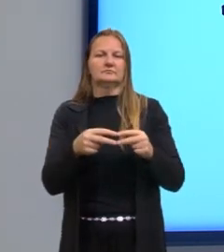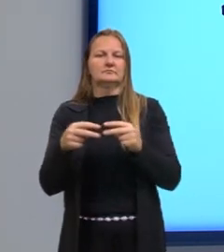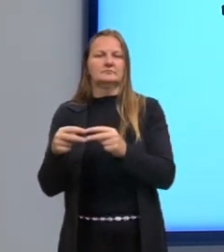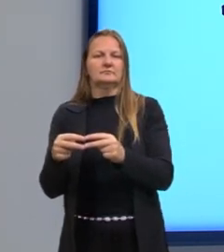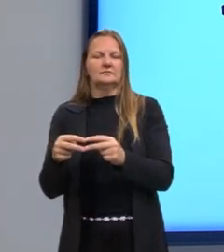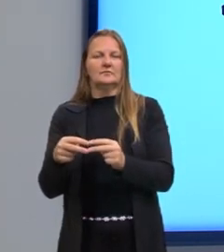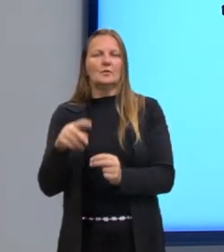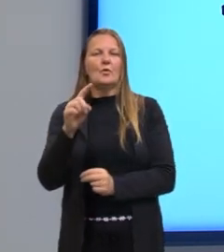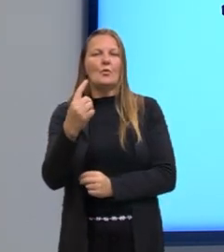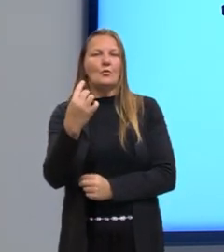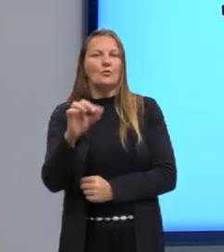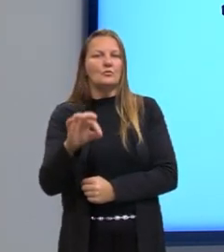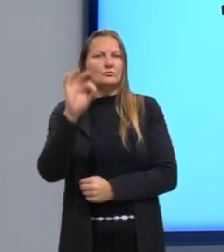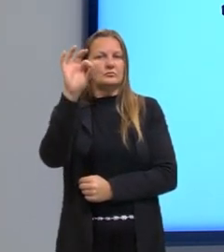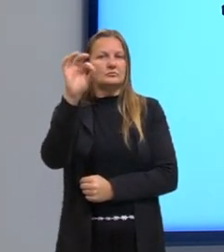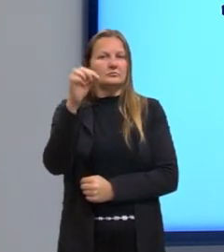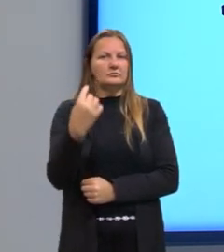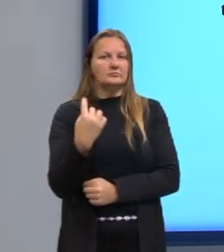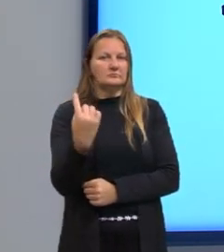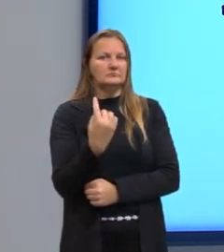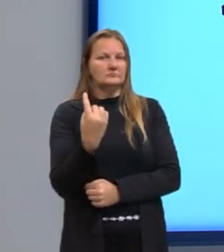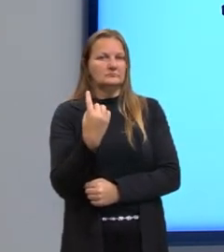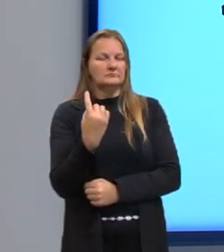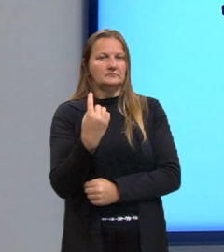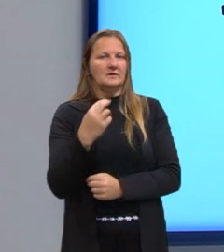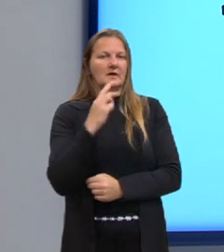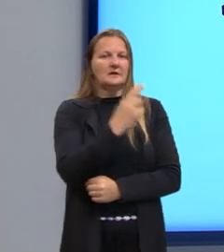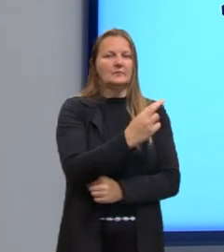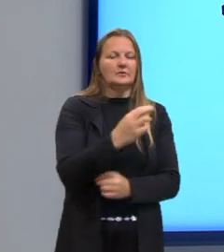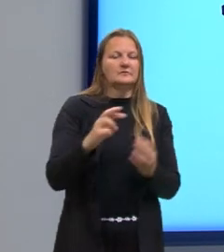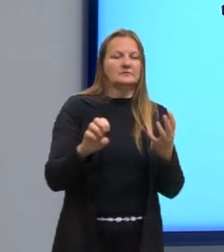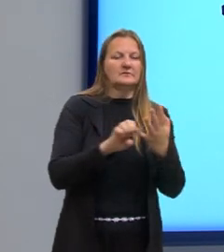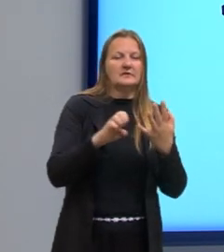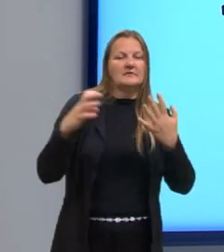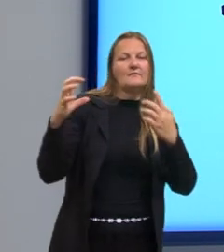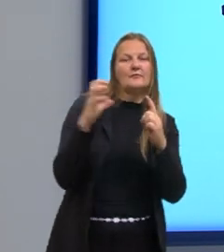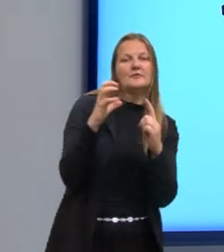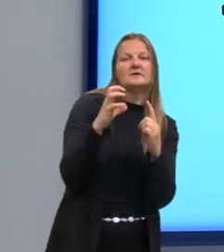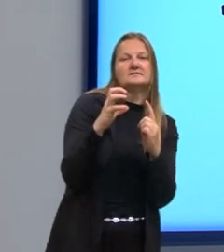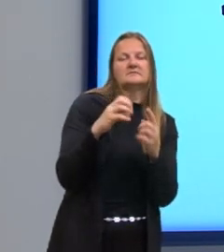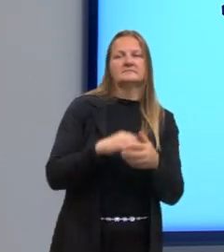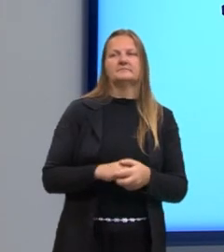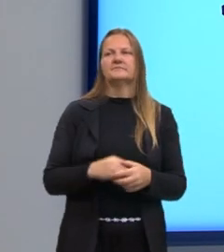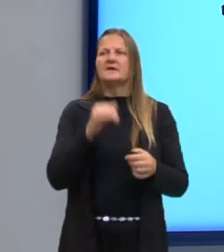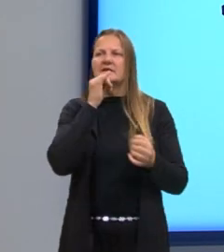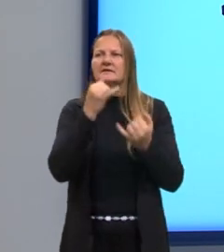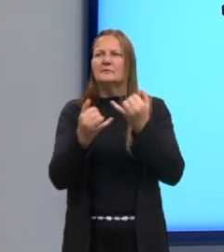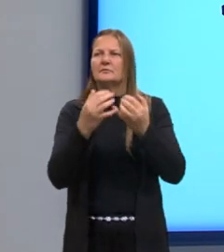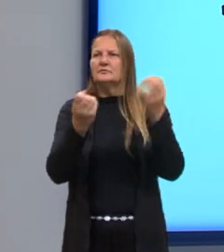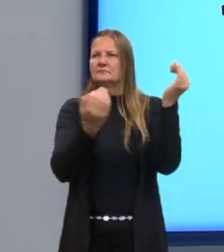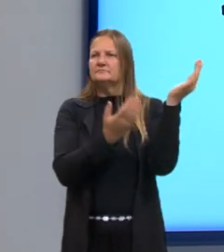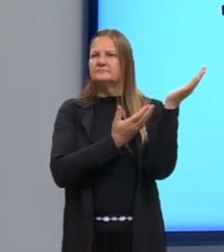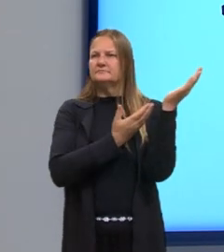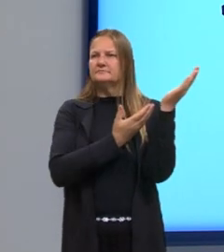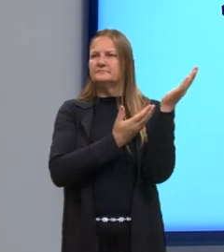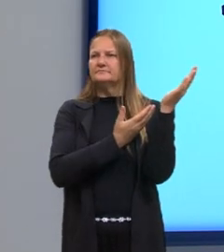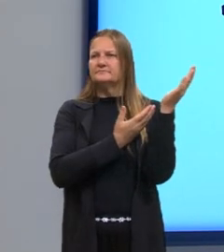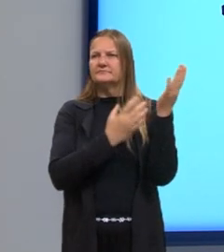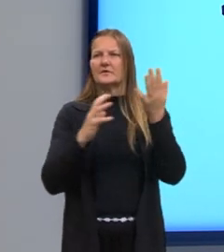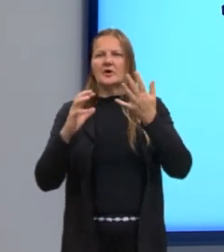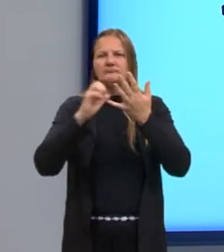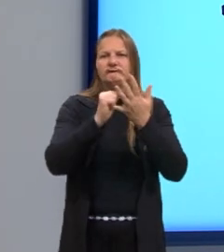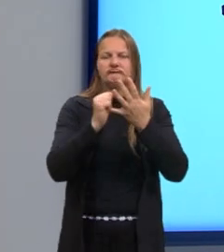espécie pode ter respostas na outra. Um exemplo aqui, num ambiente onde predadores